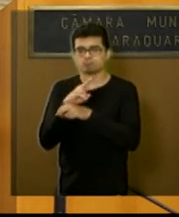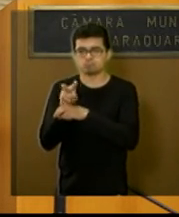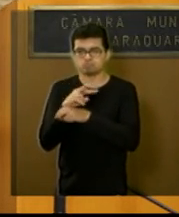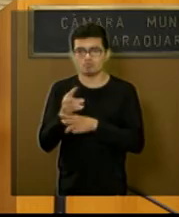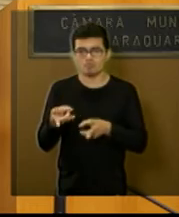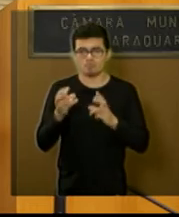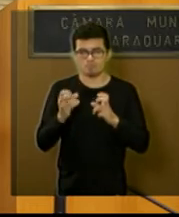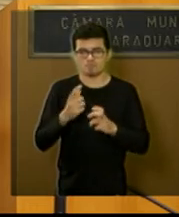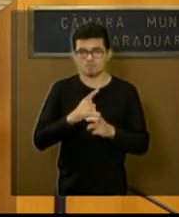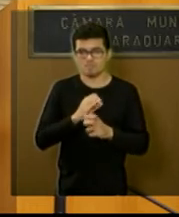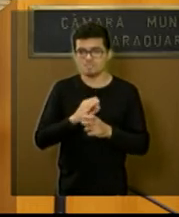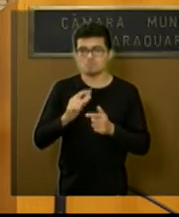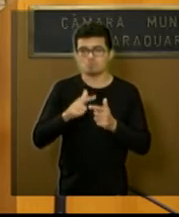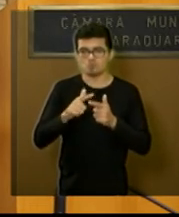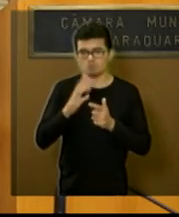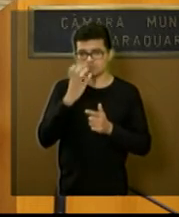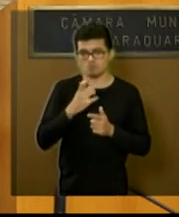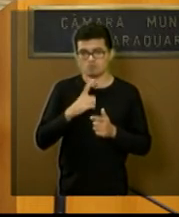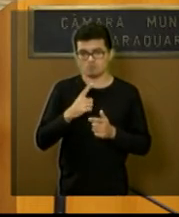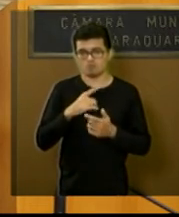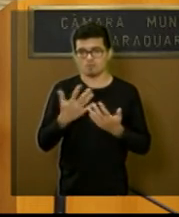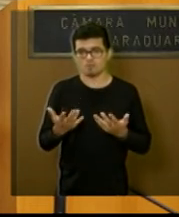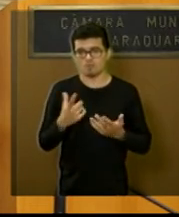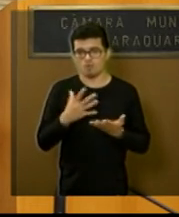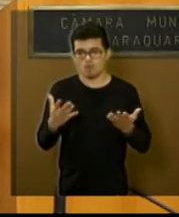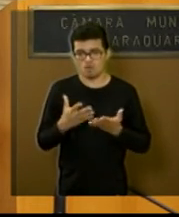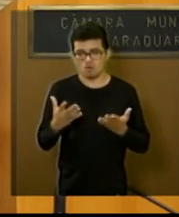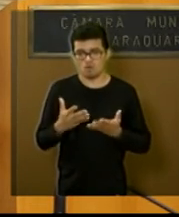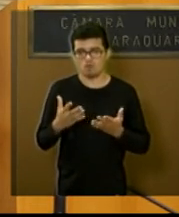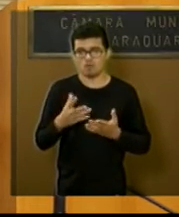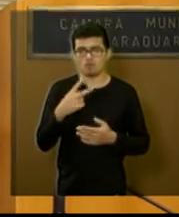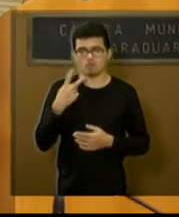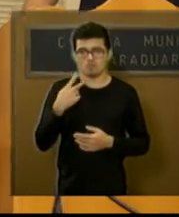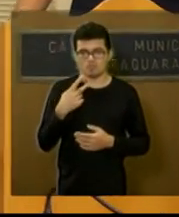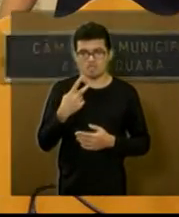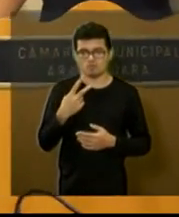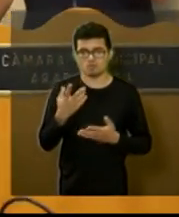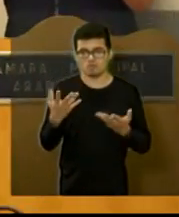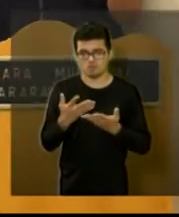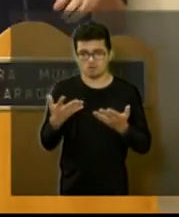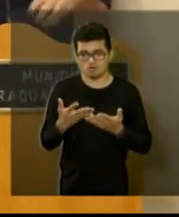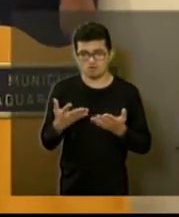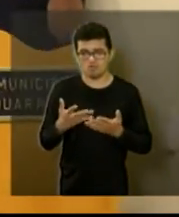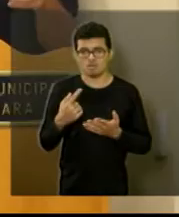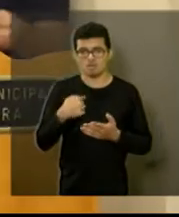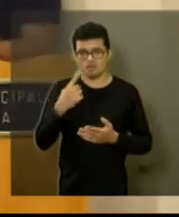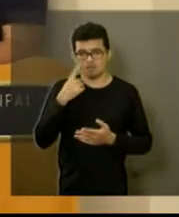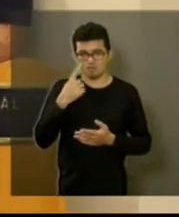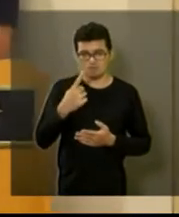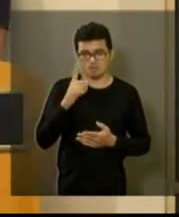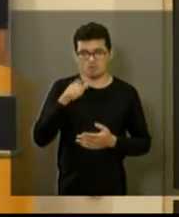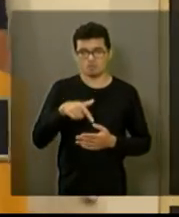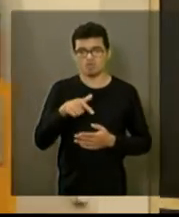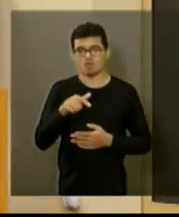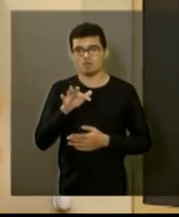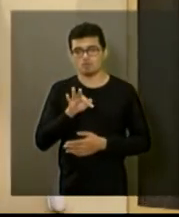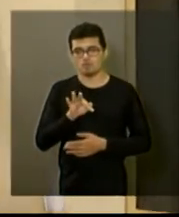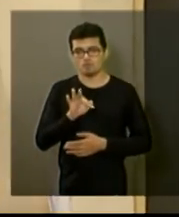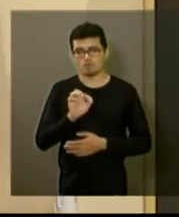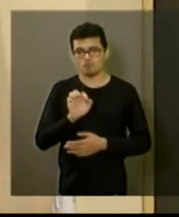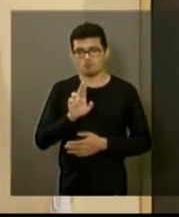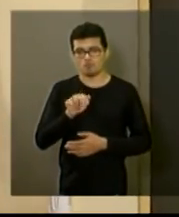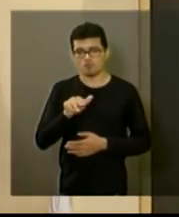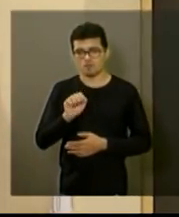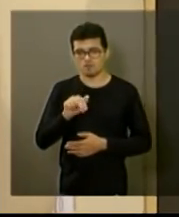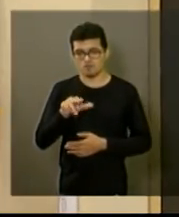interessante o senhor que foi agora eleito vereador também uma hora depois passar lá no DAE falar com o Fernando com o Charles vai poder ver como que